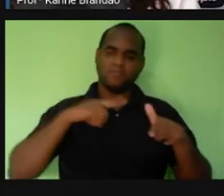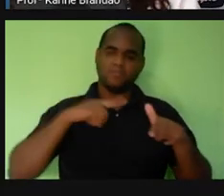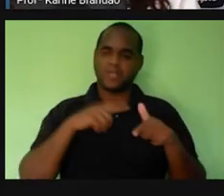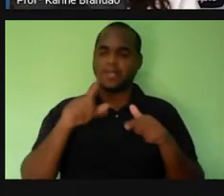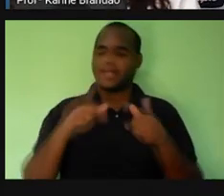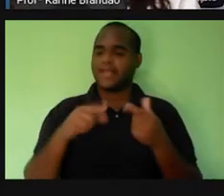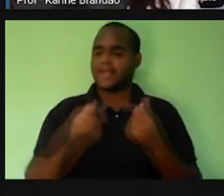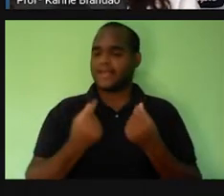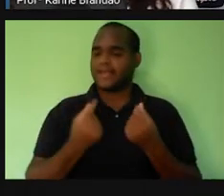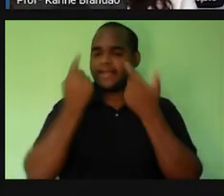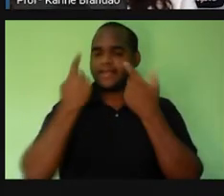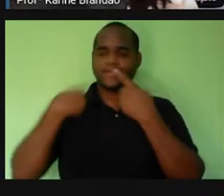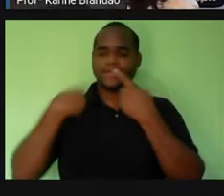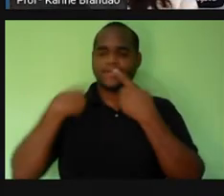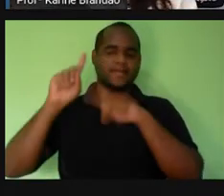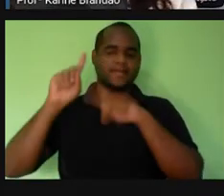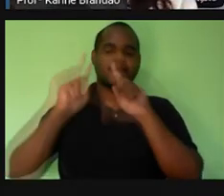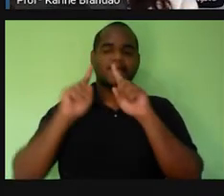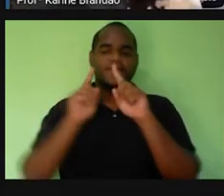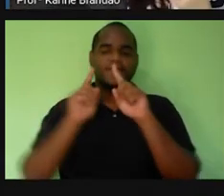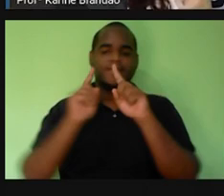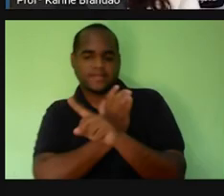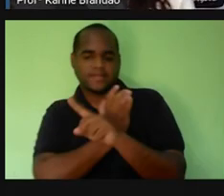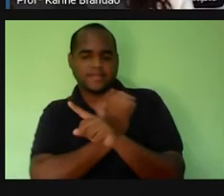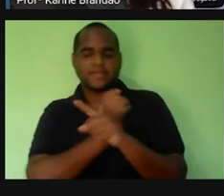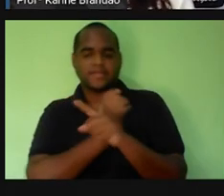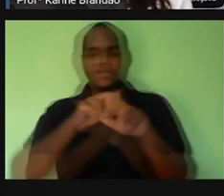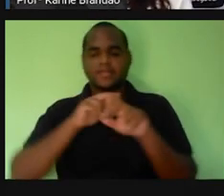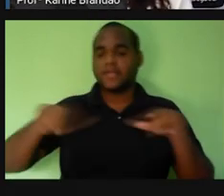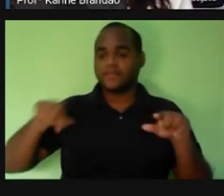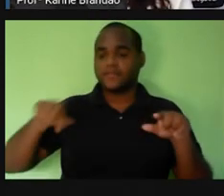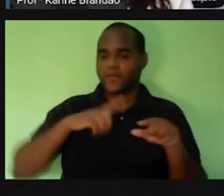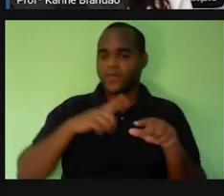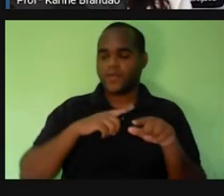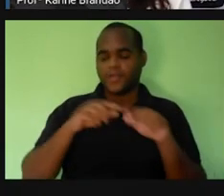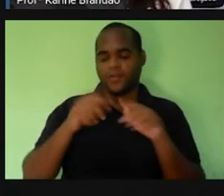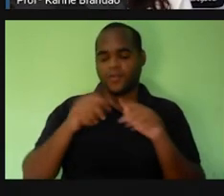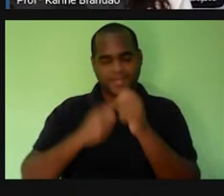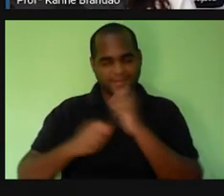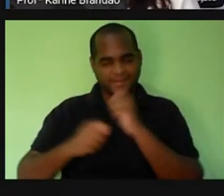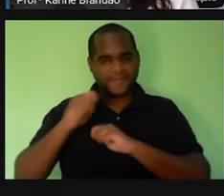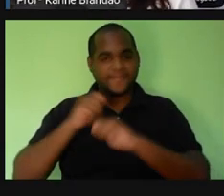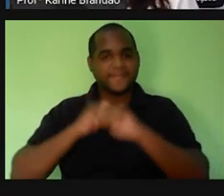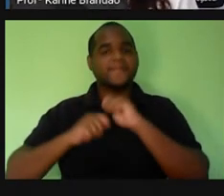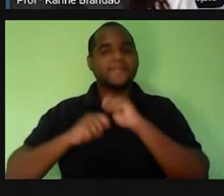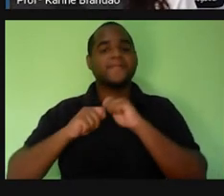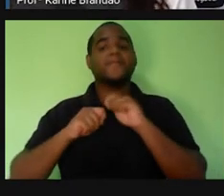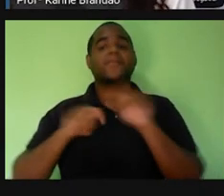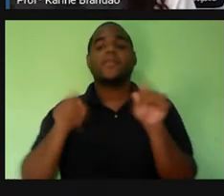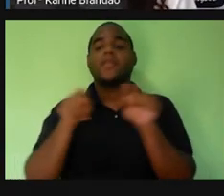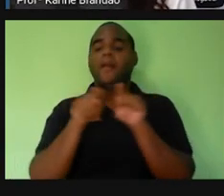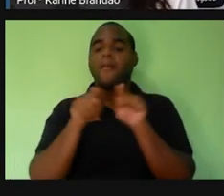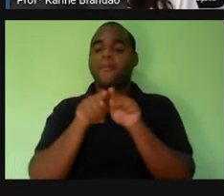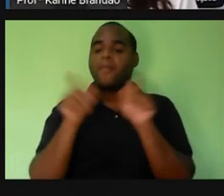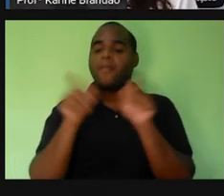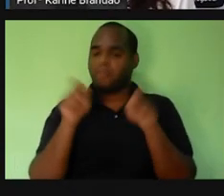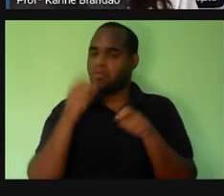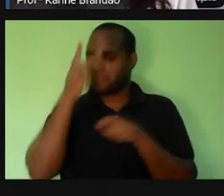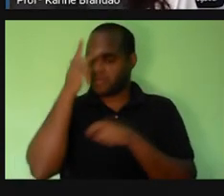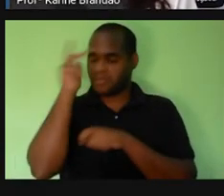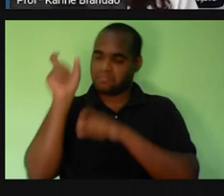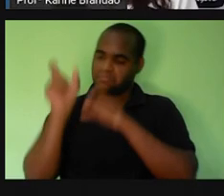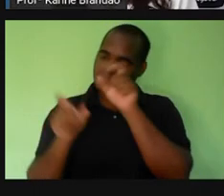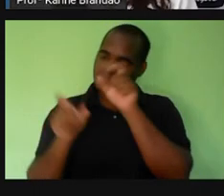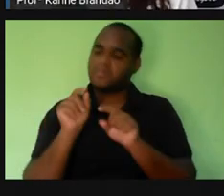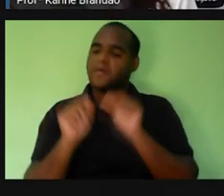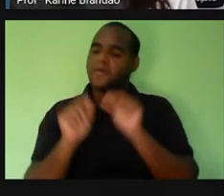riquezas, né? naturais ou econômicas, elas estão servindo a alguém. Elas estão